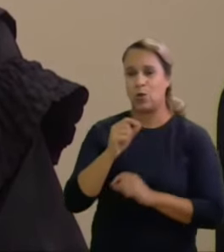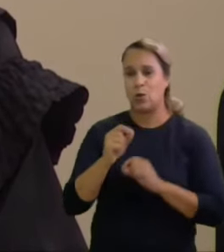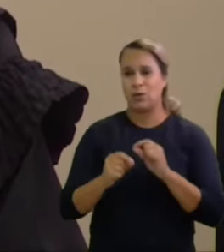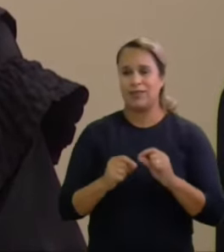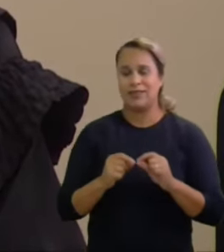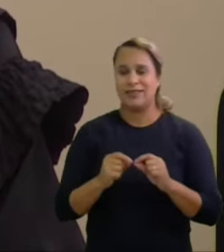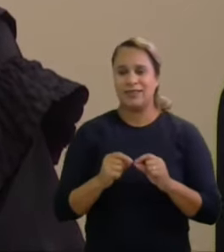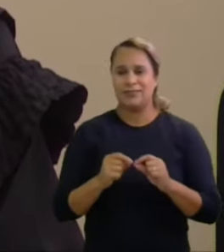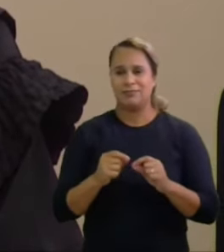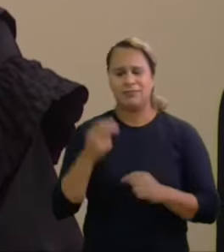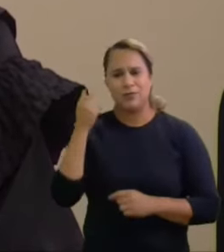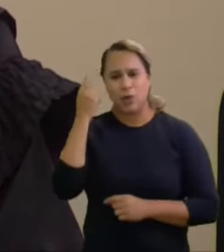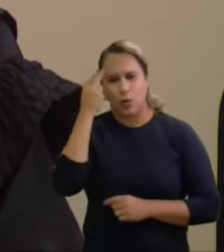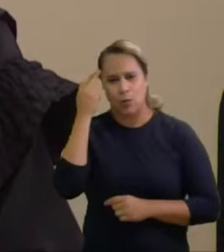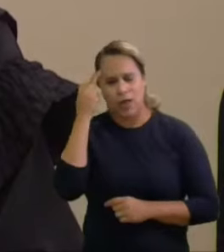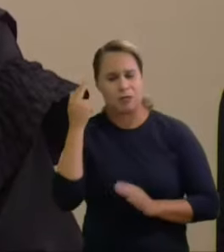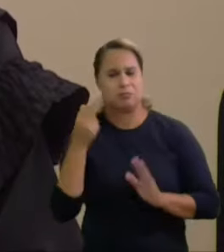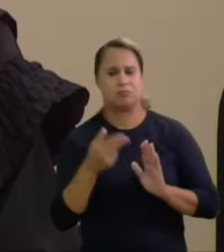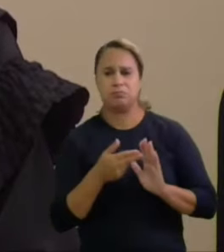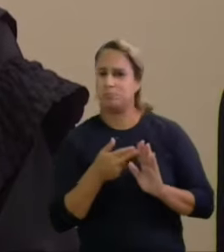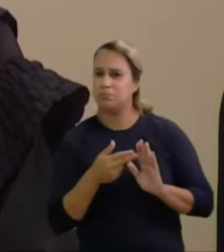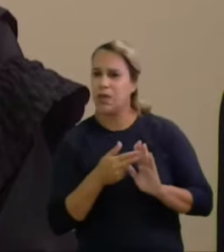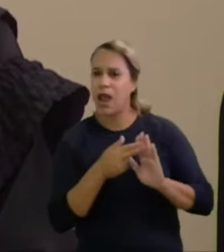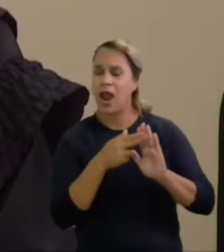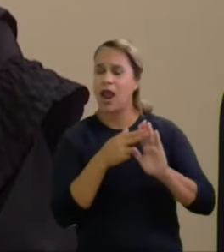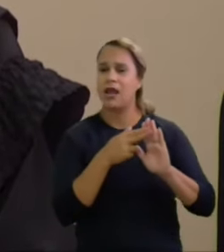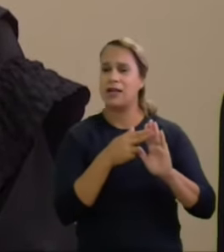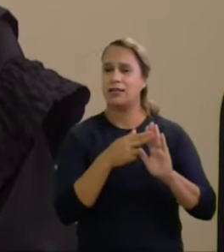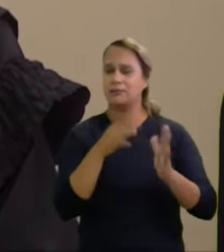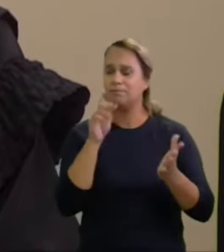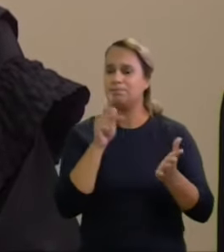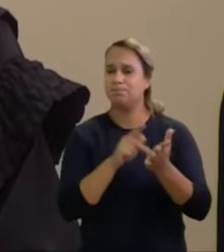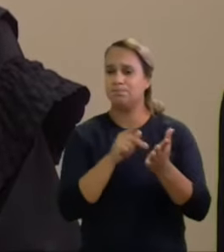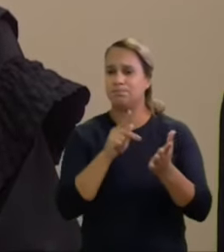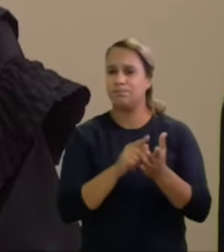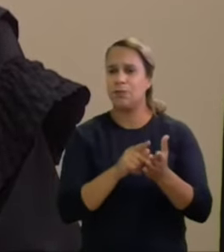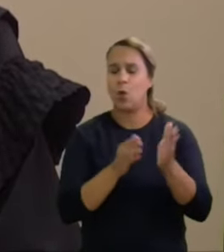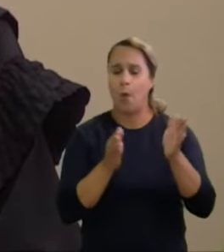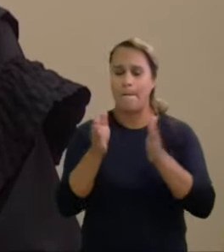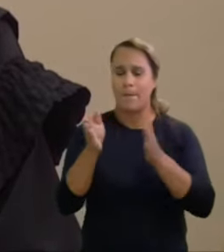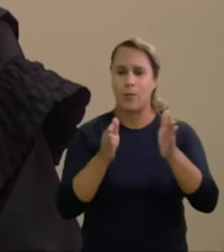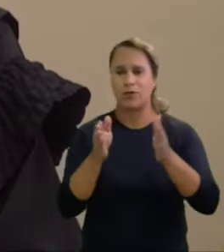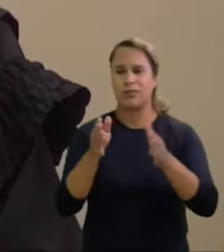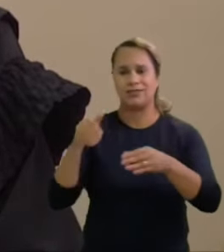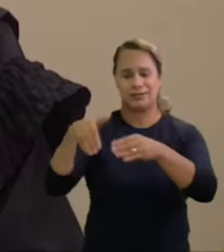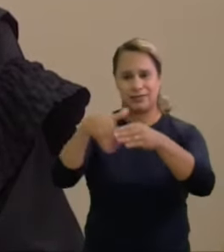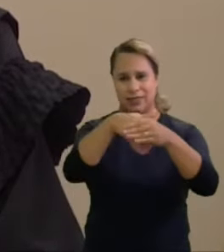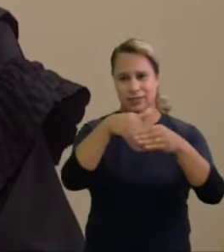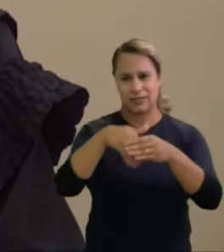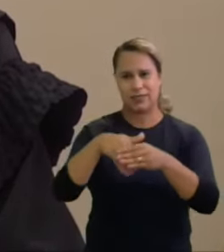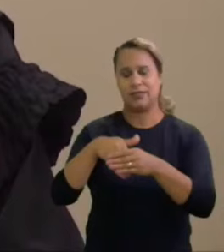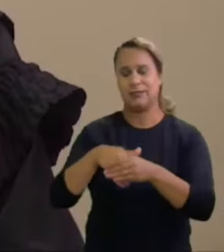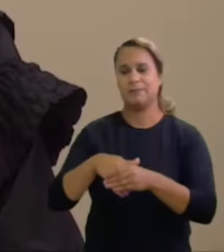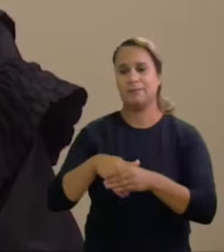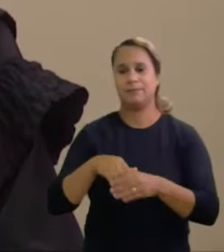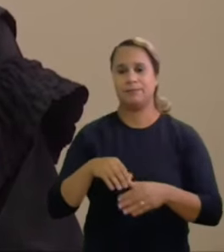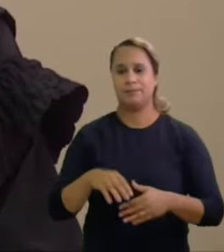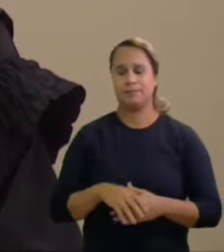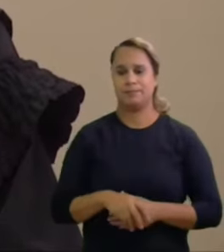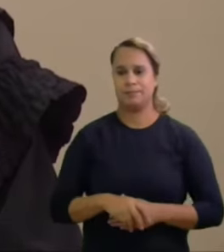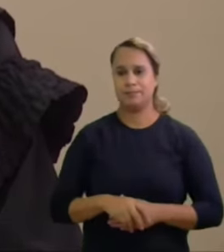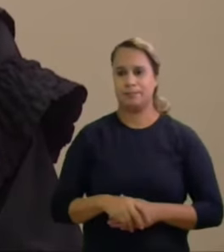normalidade e legitimidade do processo eleitoral bem jurídicos constitucionais que a referida norma almeja proteger